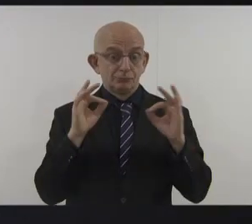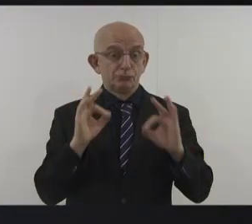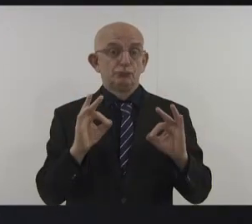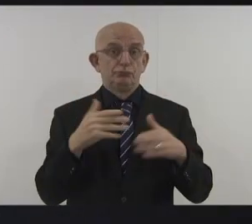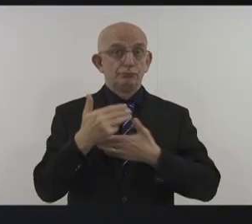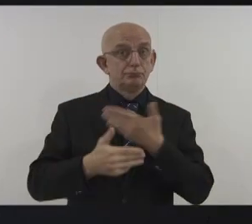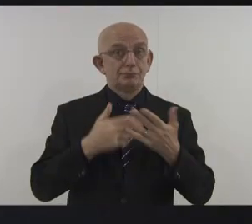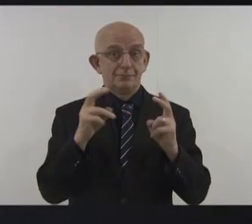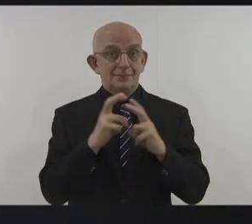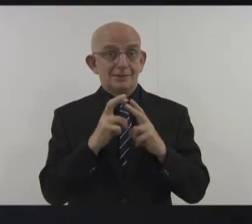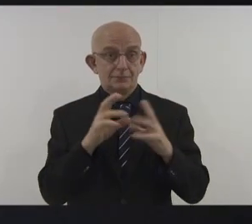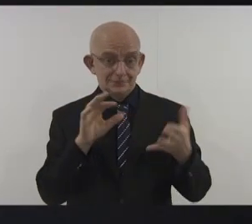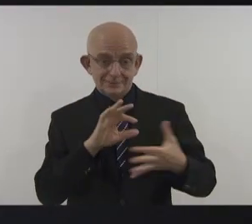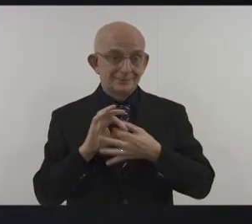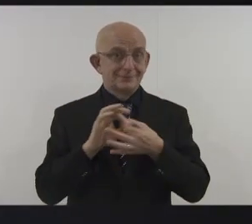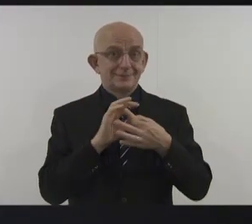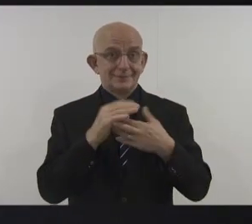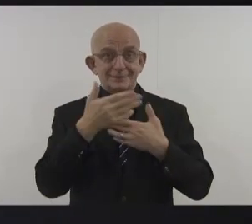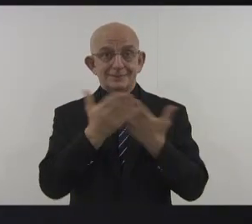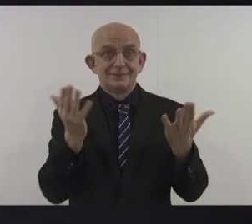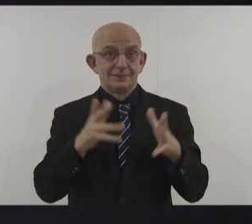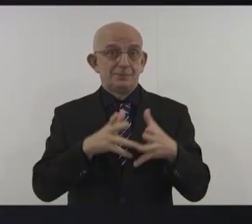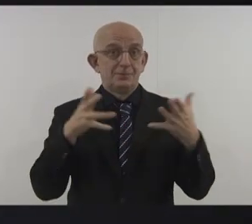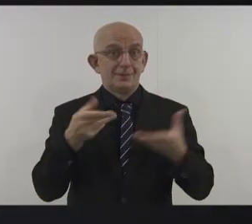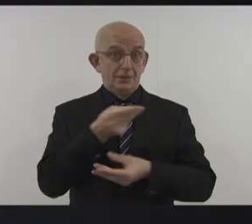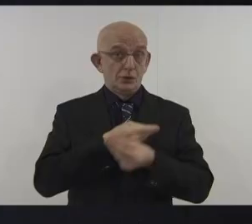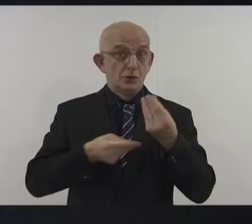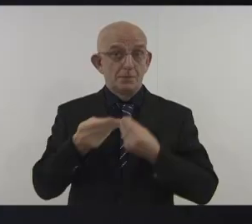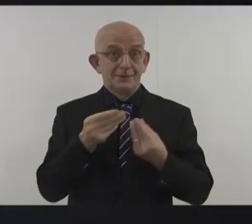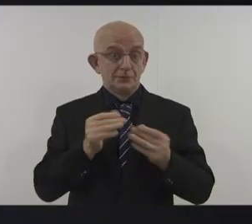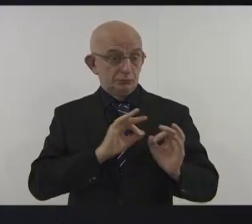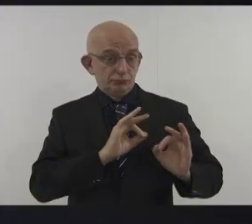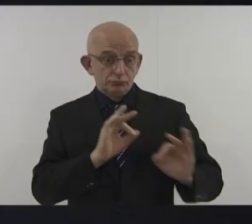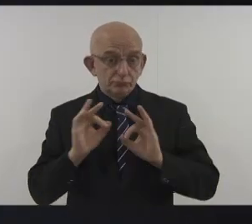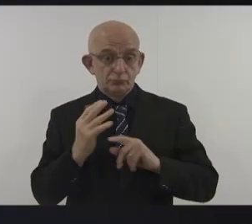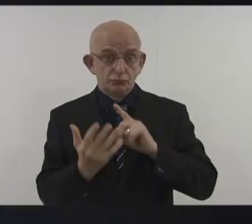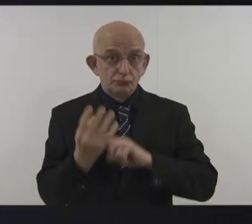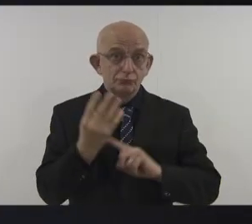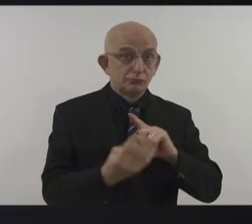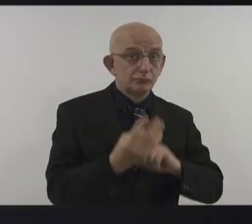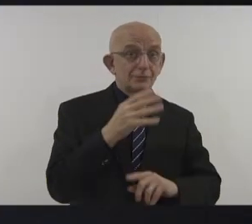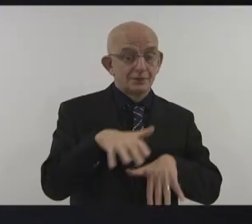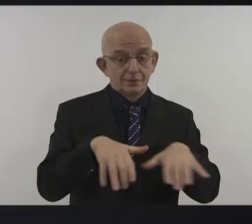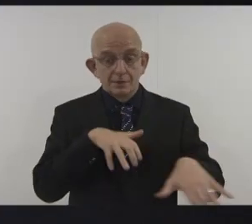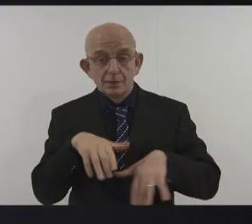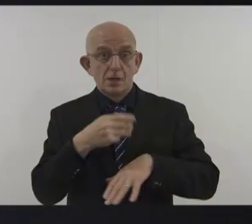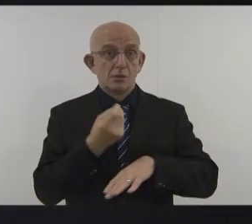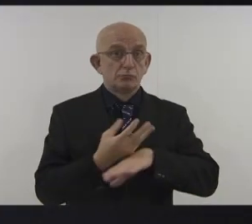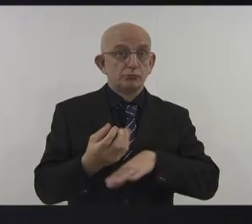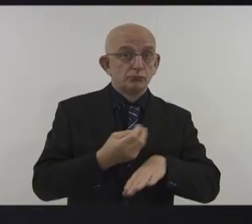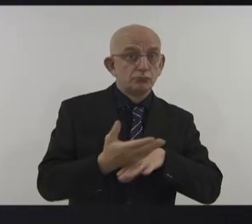temos a consciência e o comprometimento de que só há um futuro se for